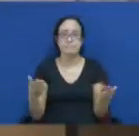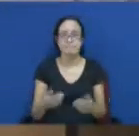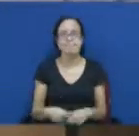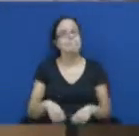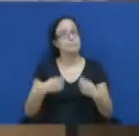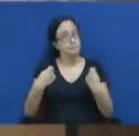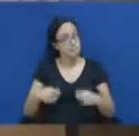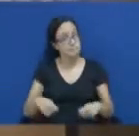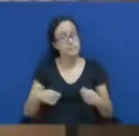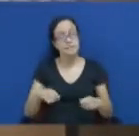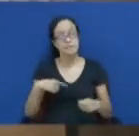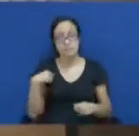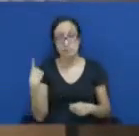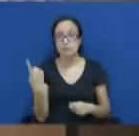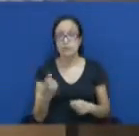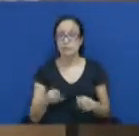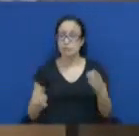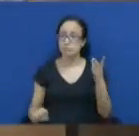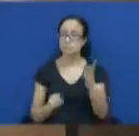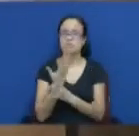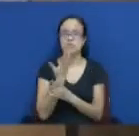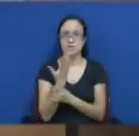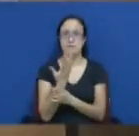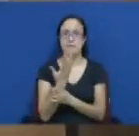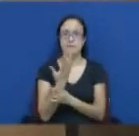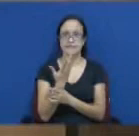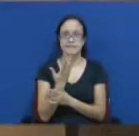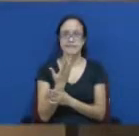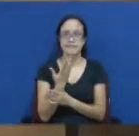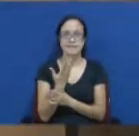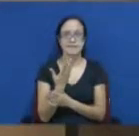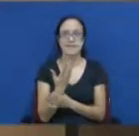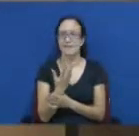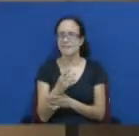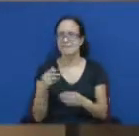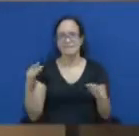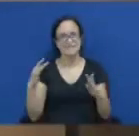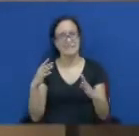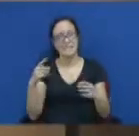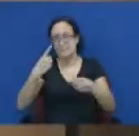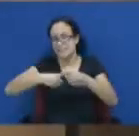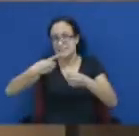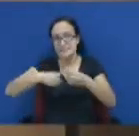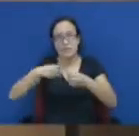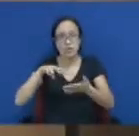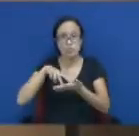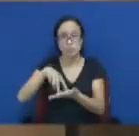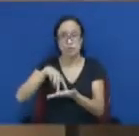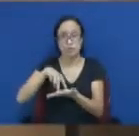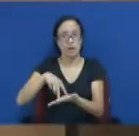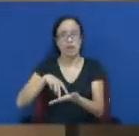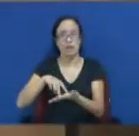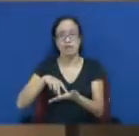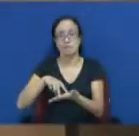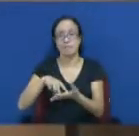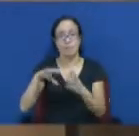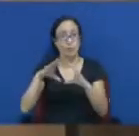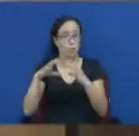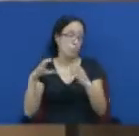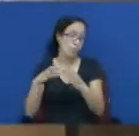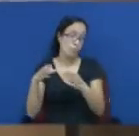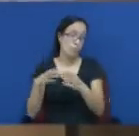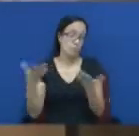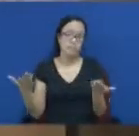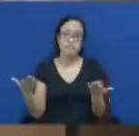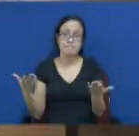urgentemente criar isso novamente, porque, se não o Programa de Cidades Sustentáveis, que a cidade faz parte, ele fica na